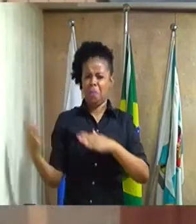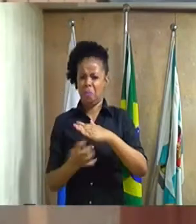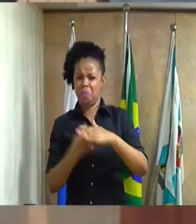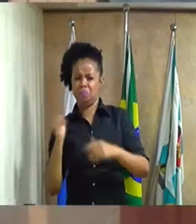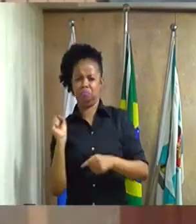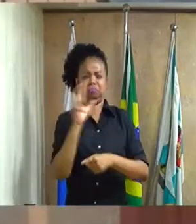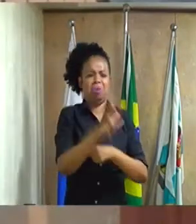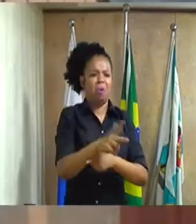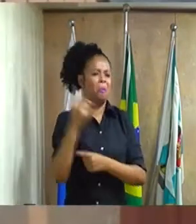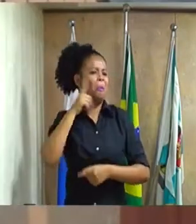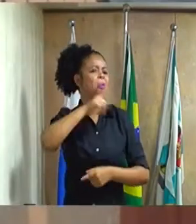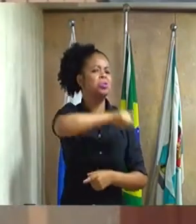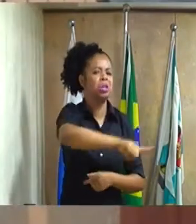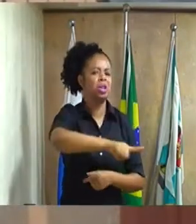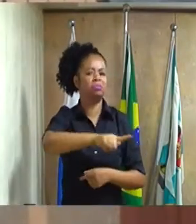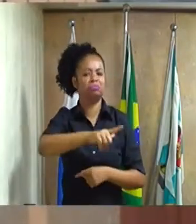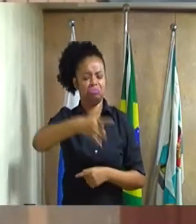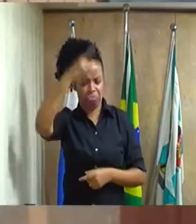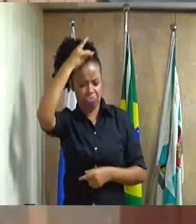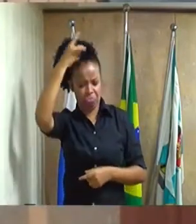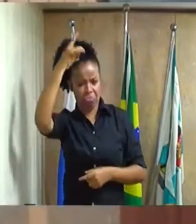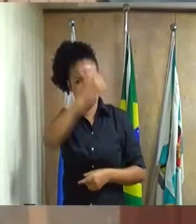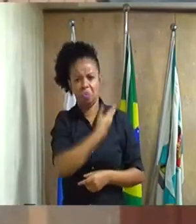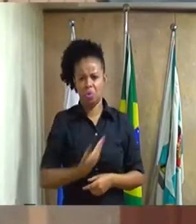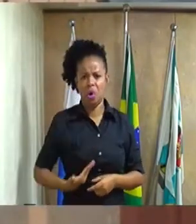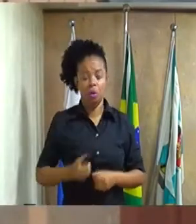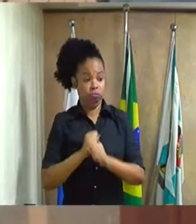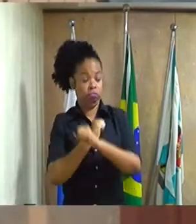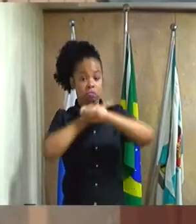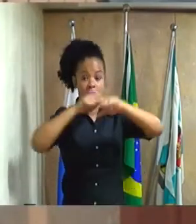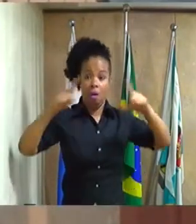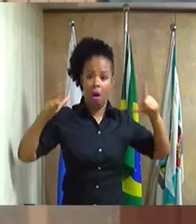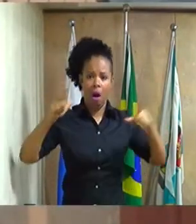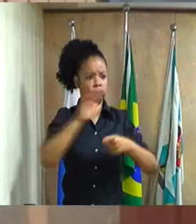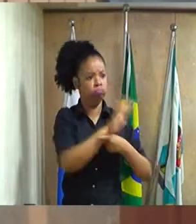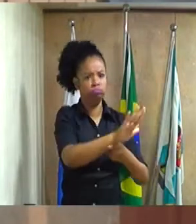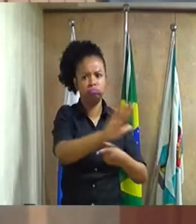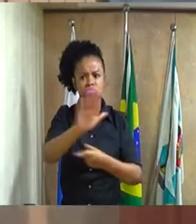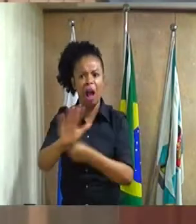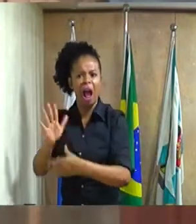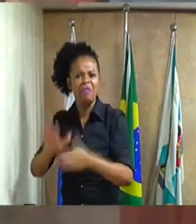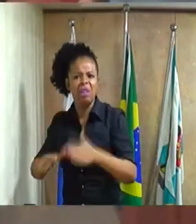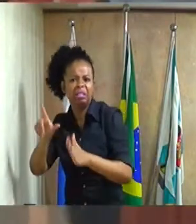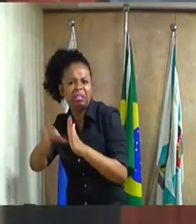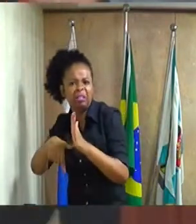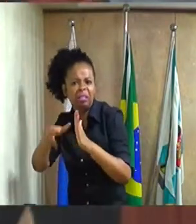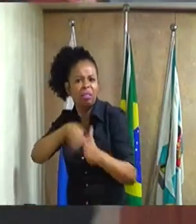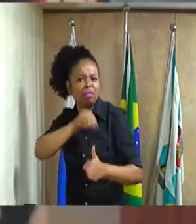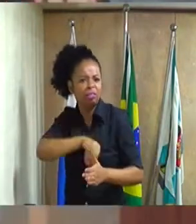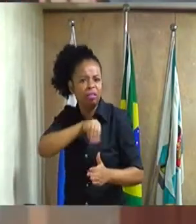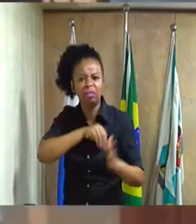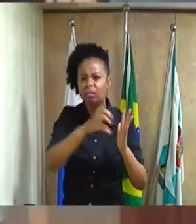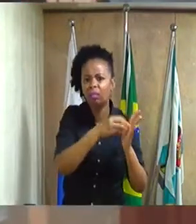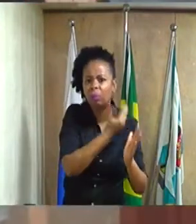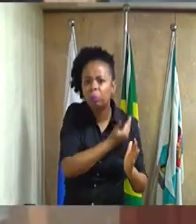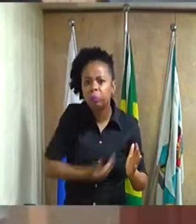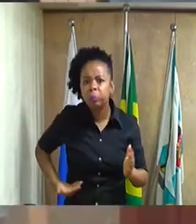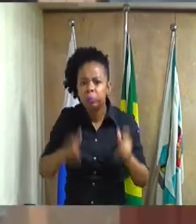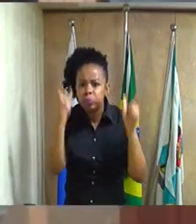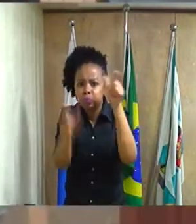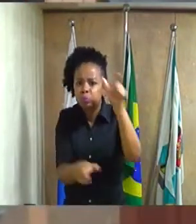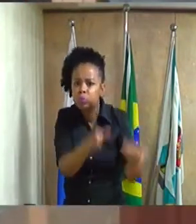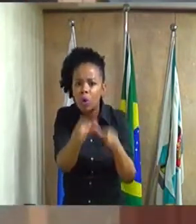alto espírito público. A Excelência abordou uma situação que é o atraso de salários, mas eu também